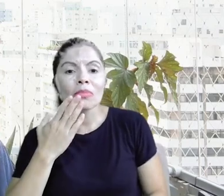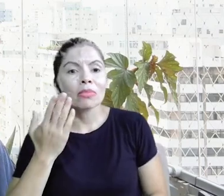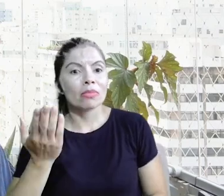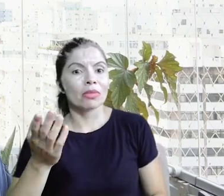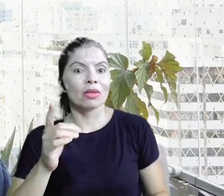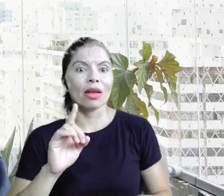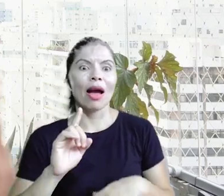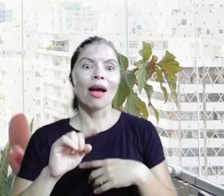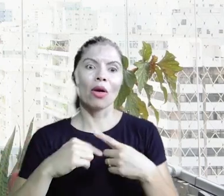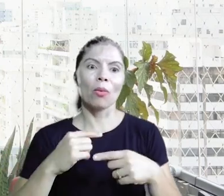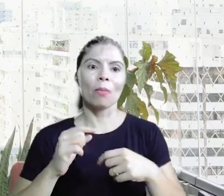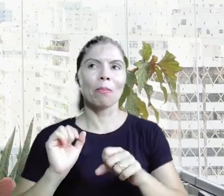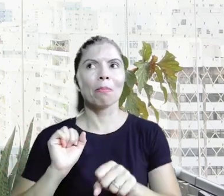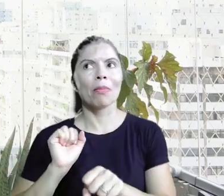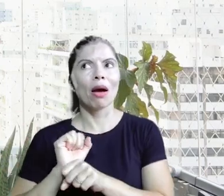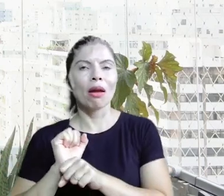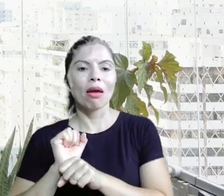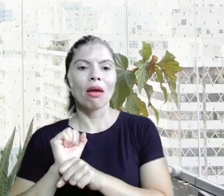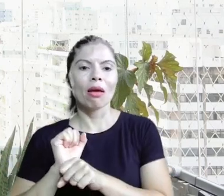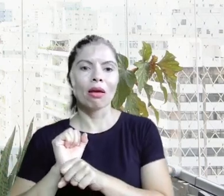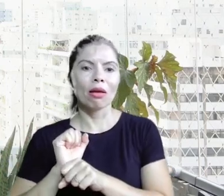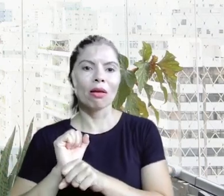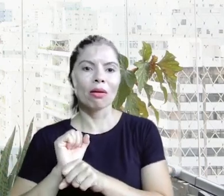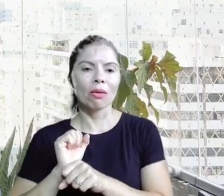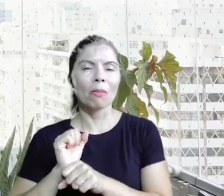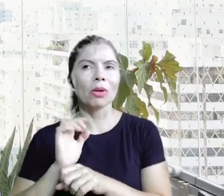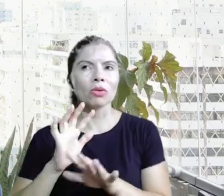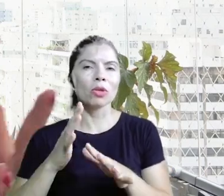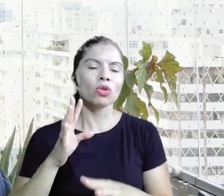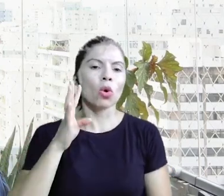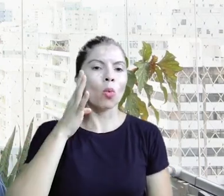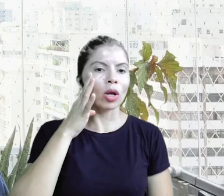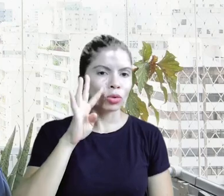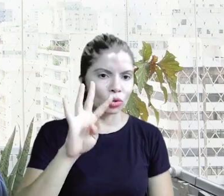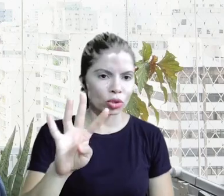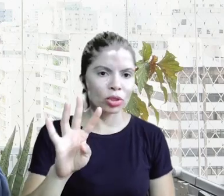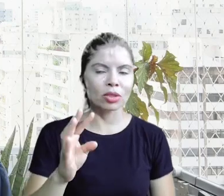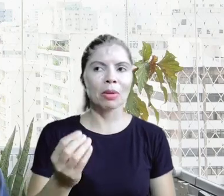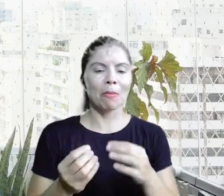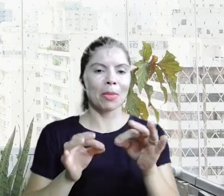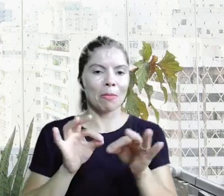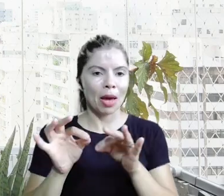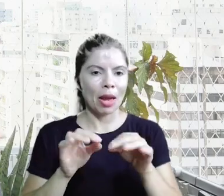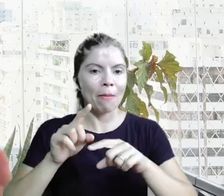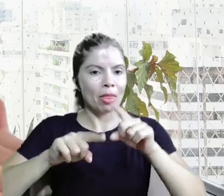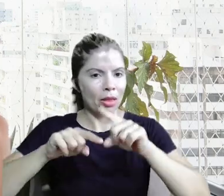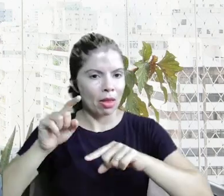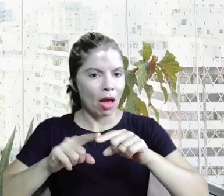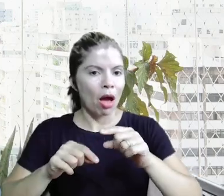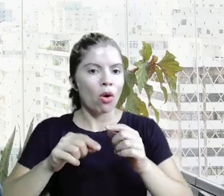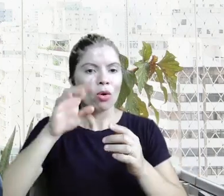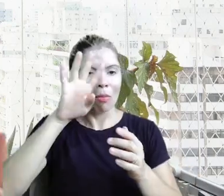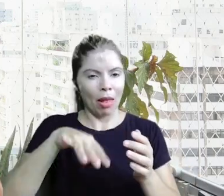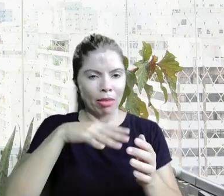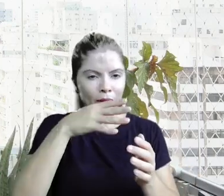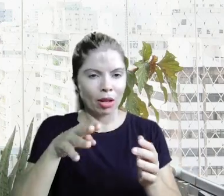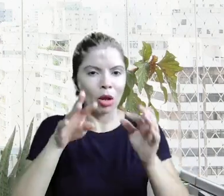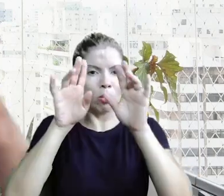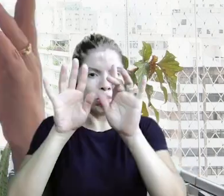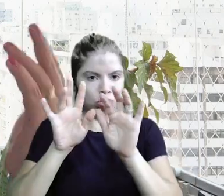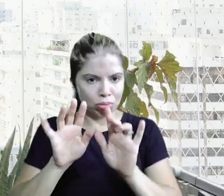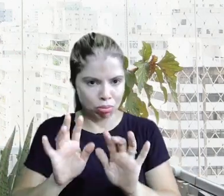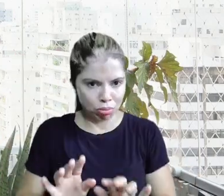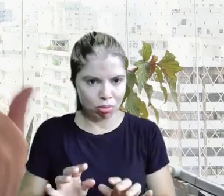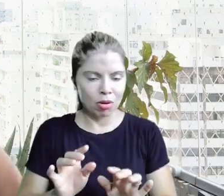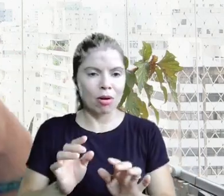trabalho porque aí você para naquela época eu me inscrevi acho que foram uns quatro dias de fazer o material para encher planilha etc